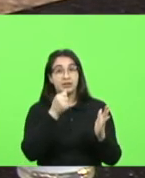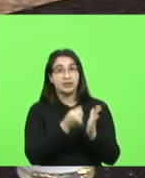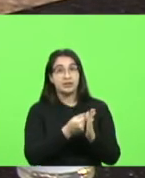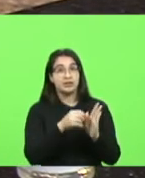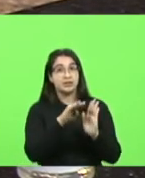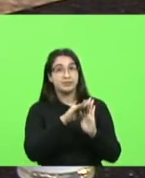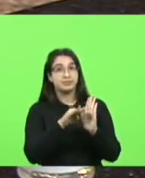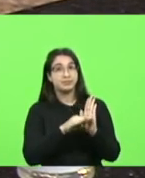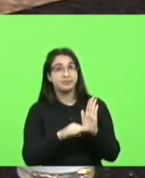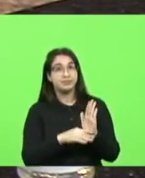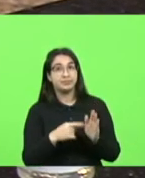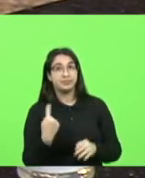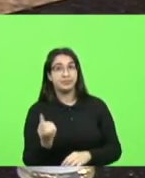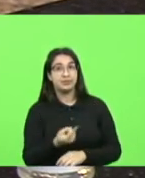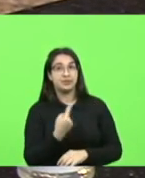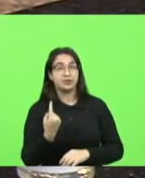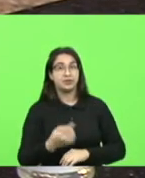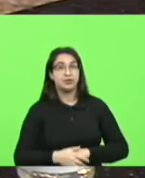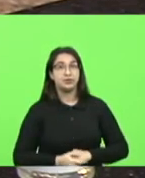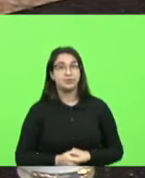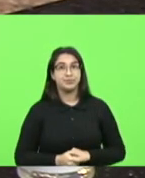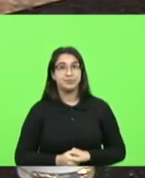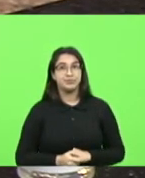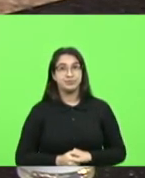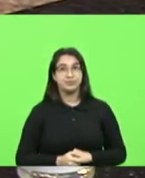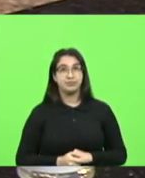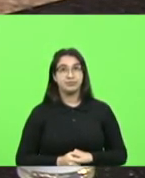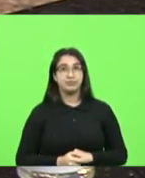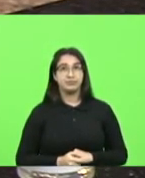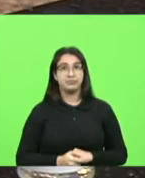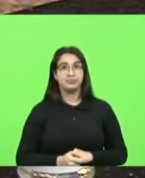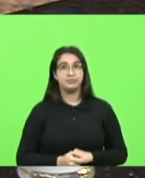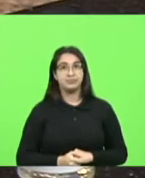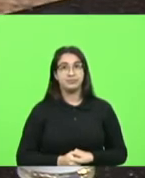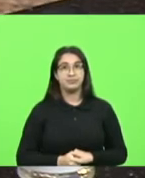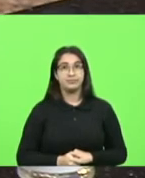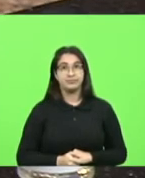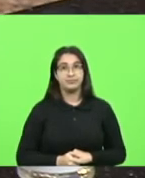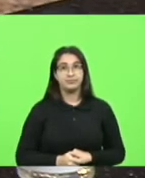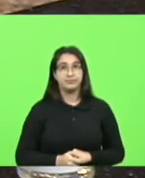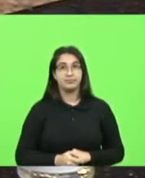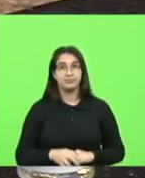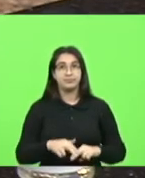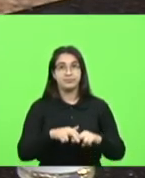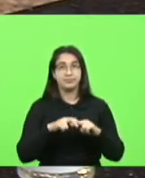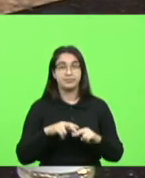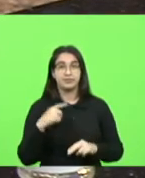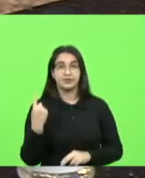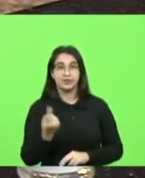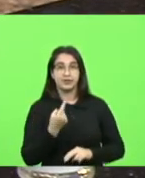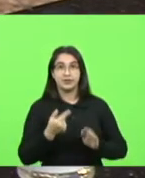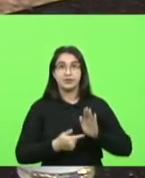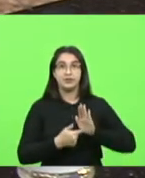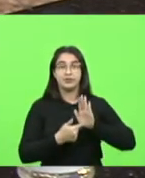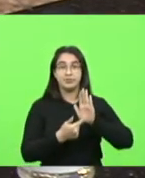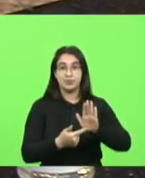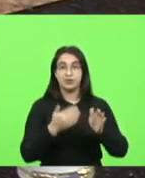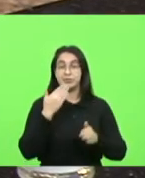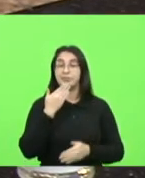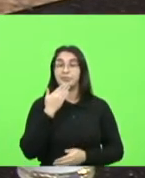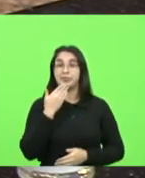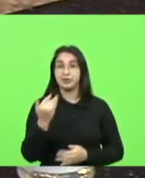respeito está concedido deputado obrigada por isso nós apresentamos um pedido de informação